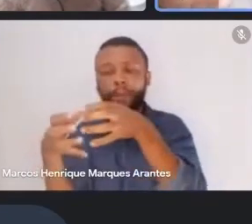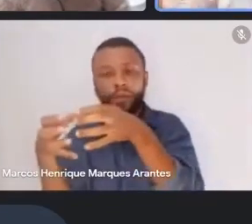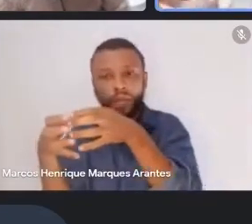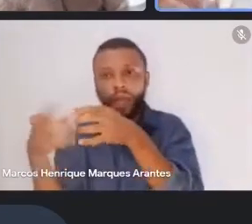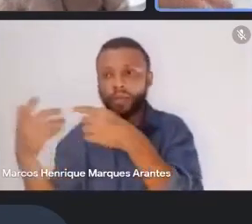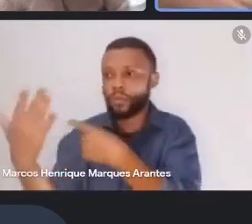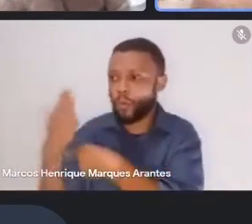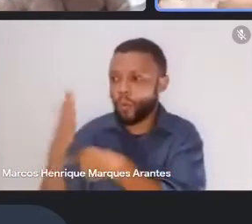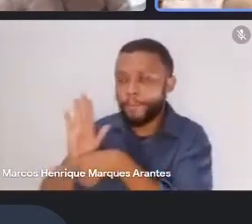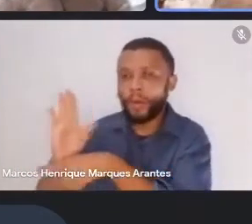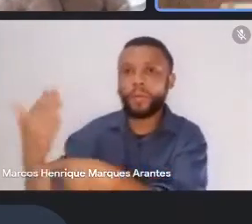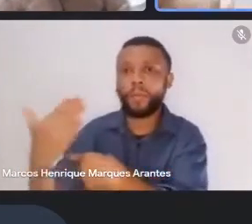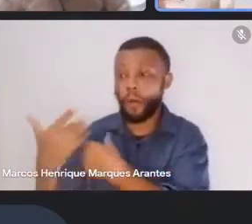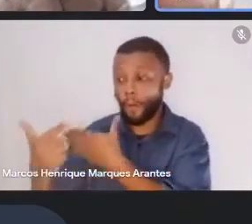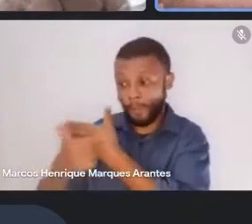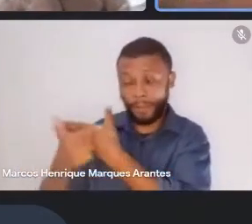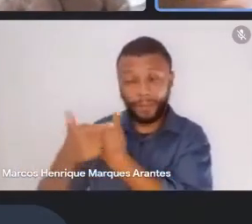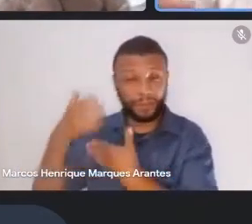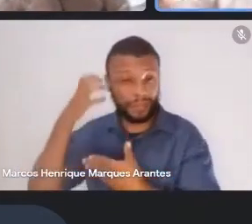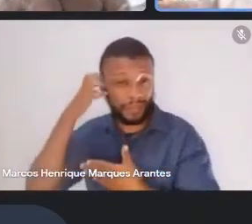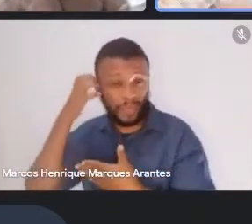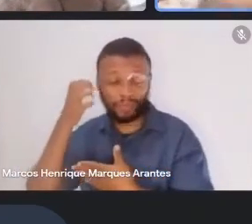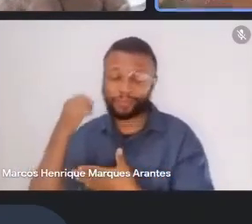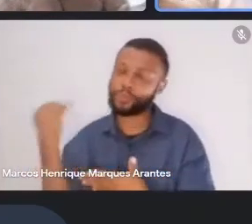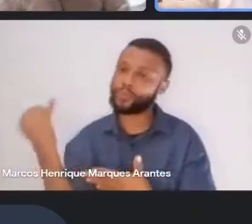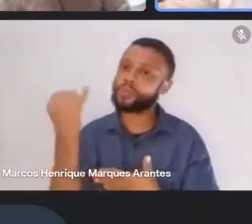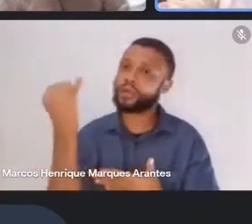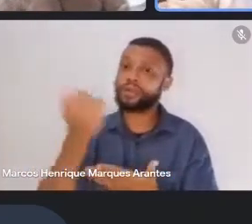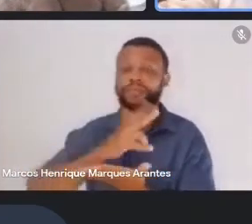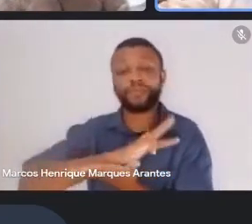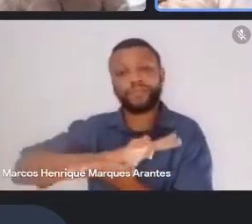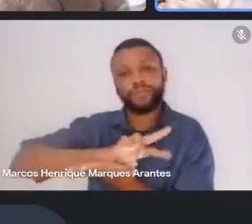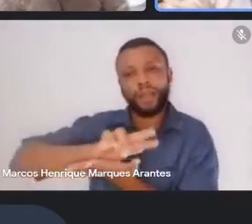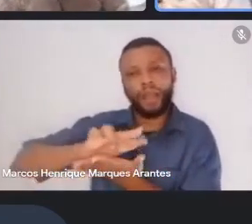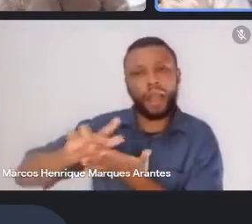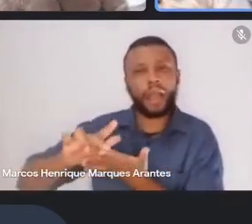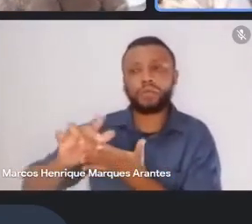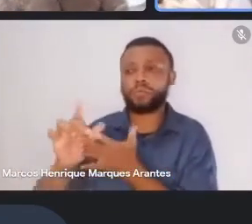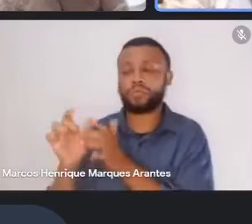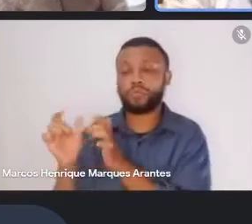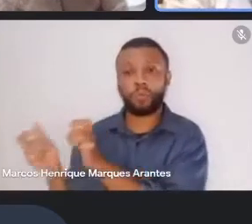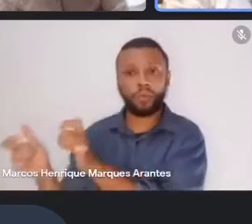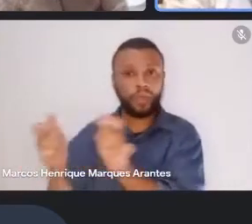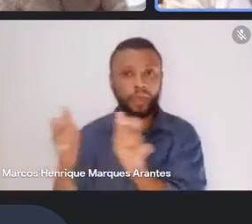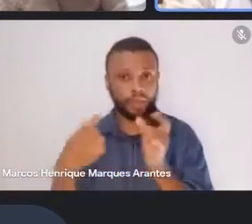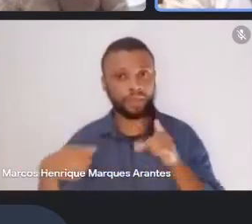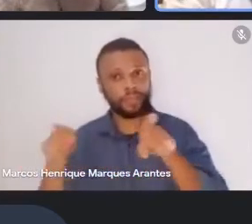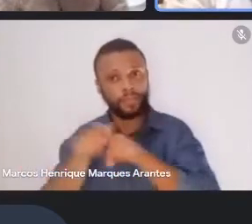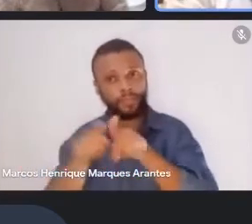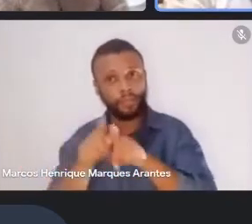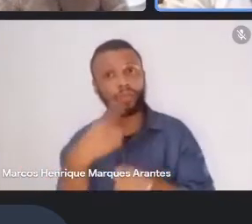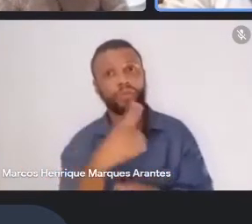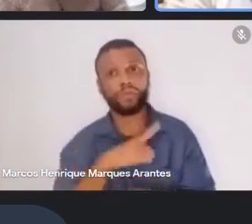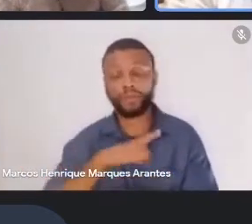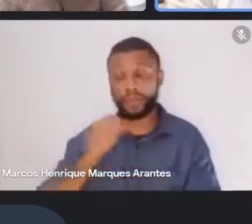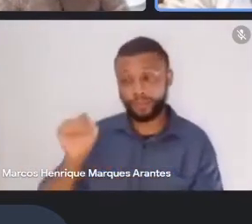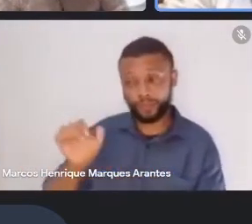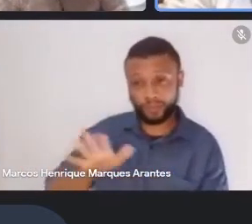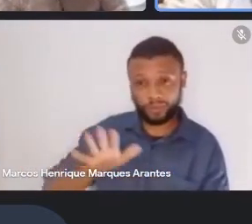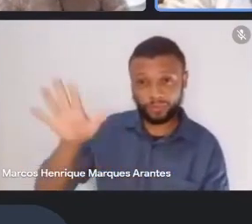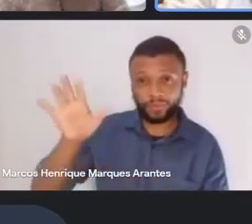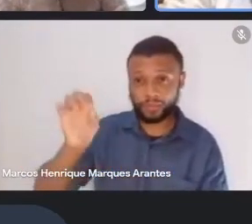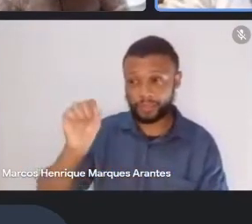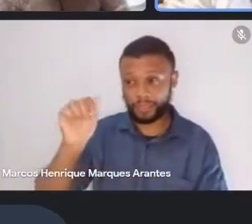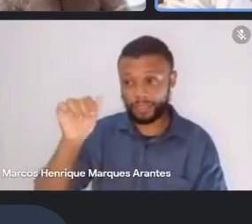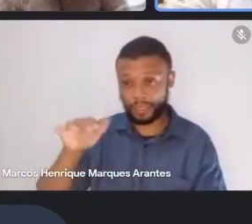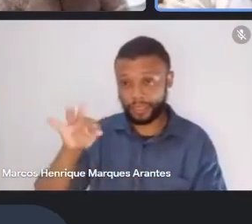importantíssimo em muitos territórios, né? Assim, inclusive a gente quando esteve aqui também no Santa Marta, na favela Santa Marta, também